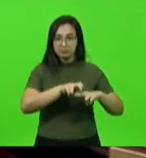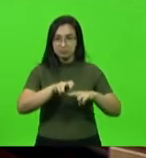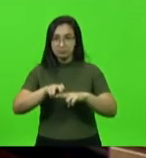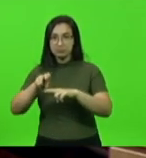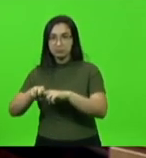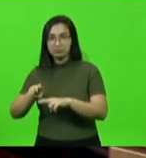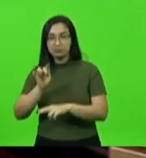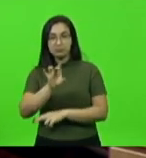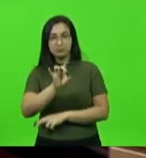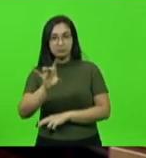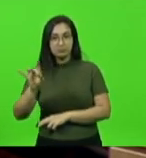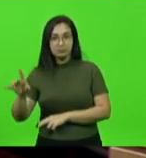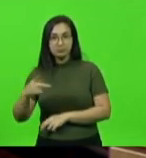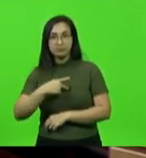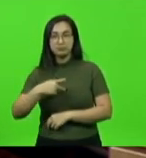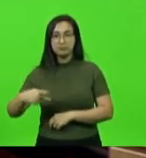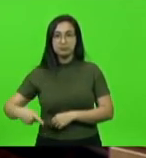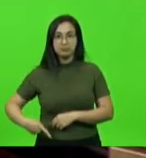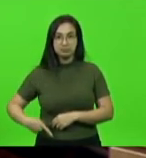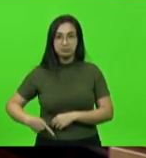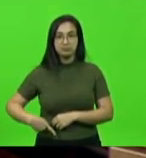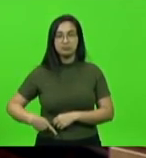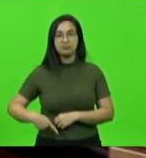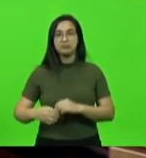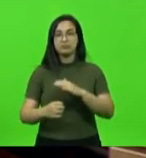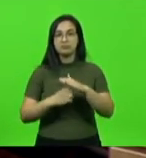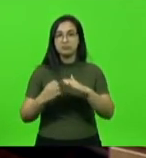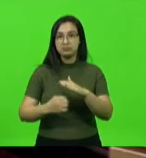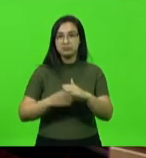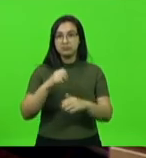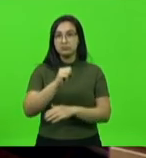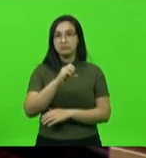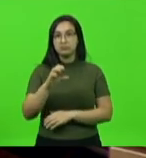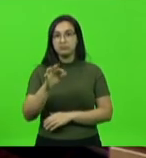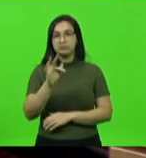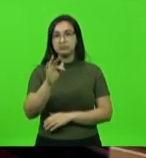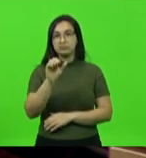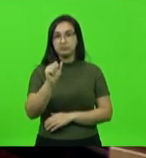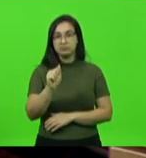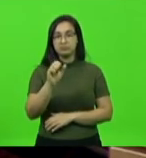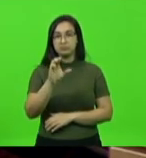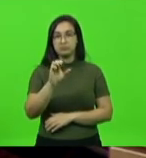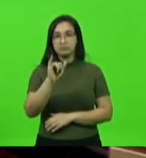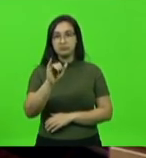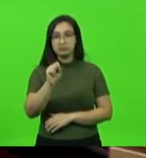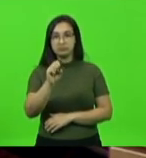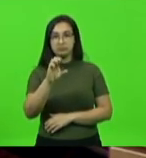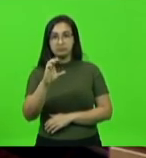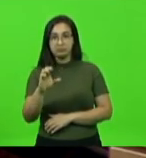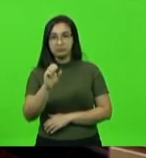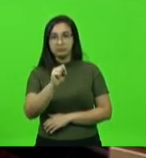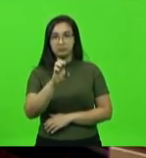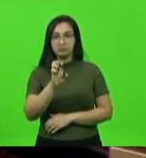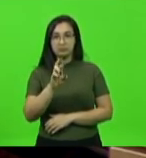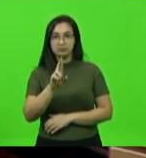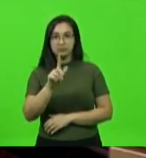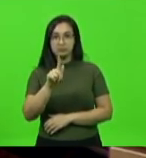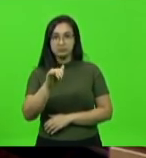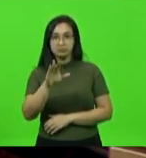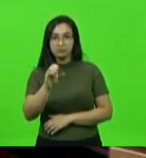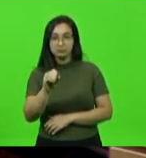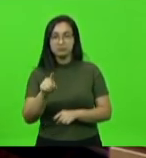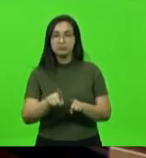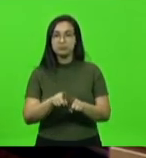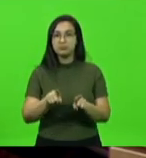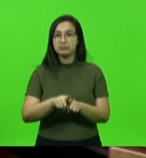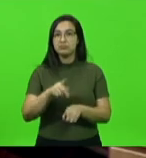Senhor presidente da Federação das Associações Empresariais de Santa Catarina, FASISC, Sérgio Rodrigues Alves. Senhor presidente em exercício